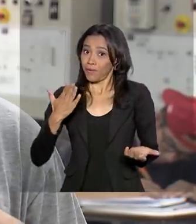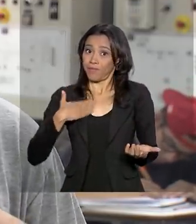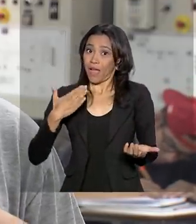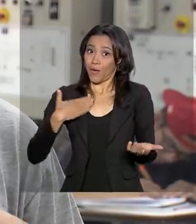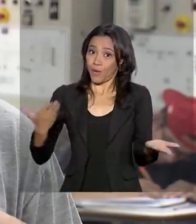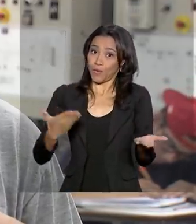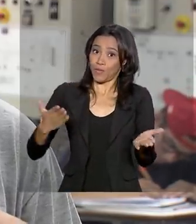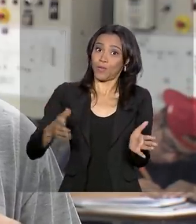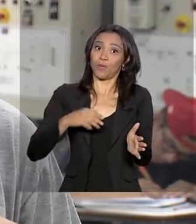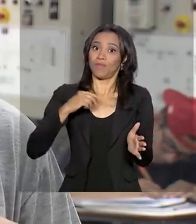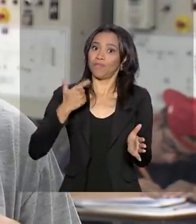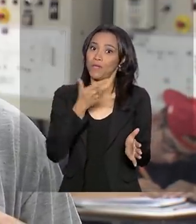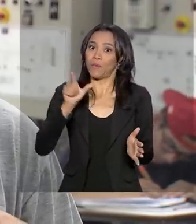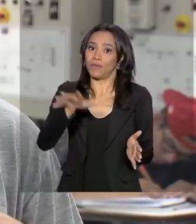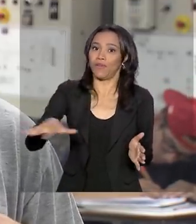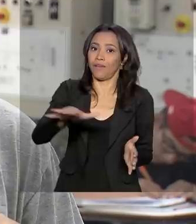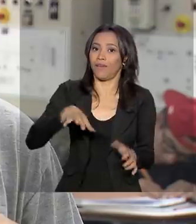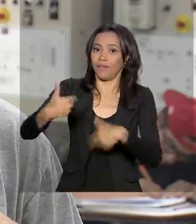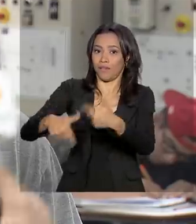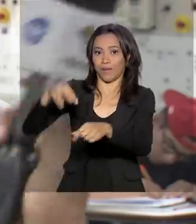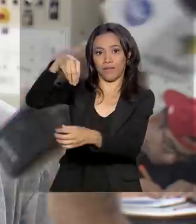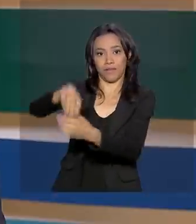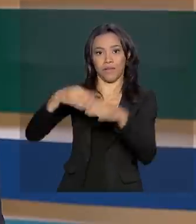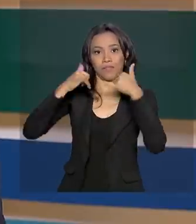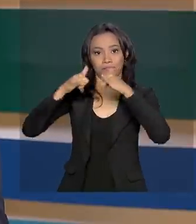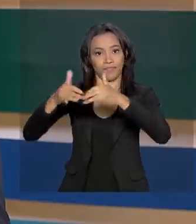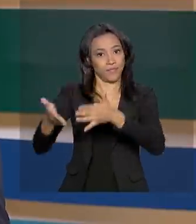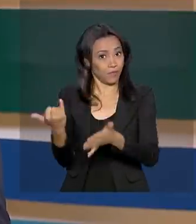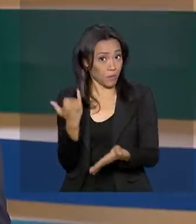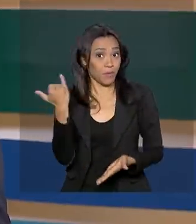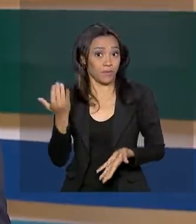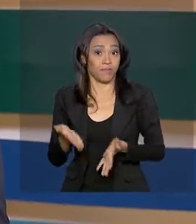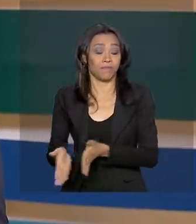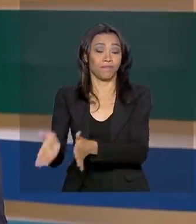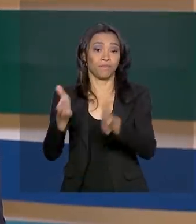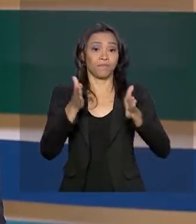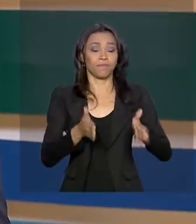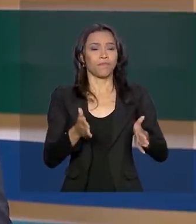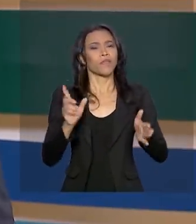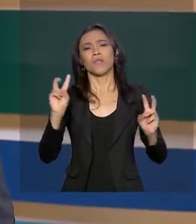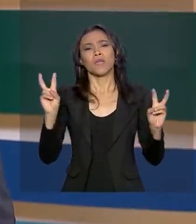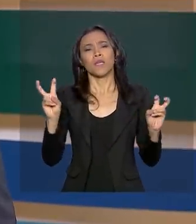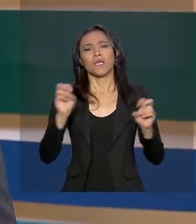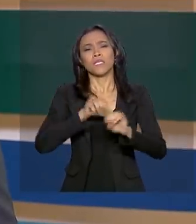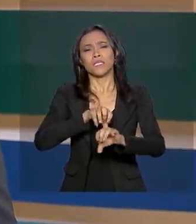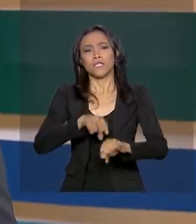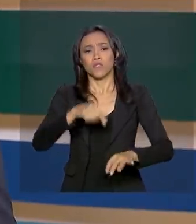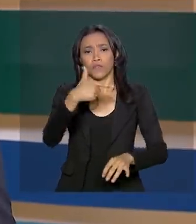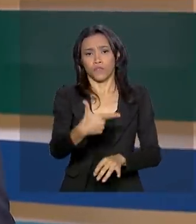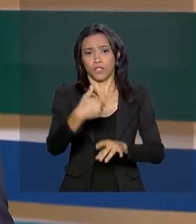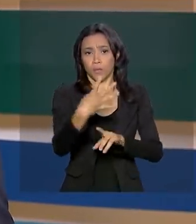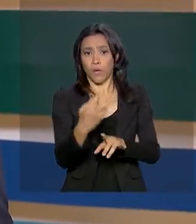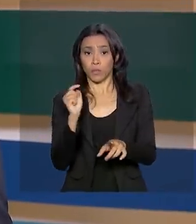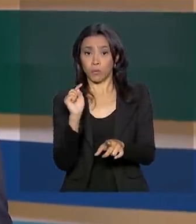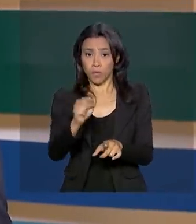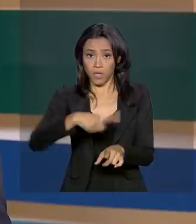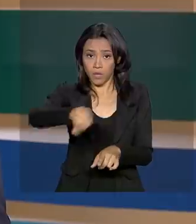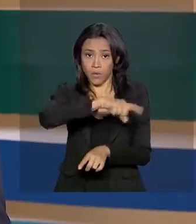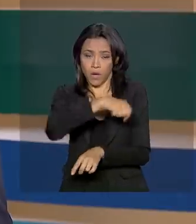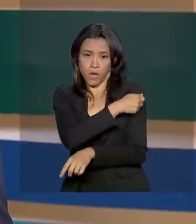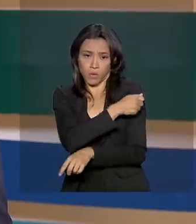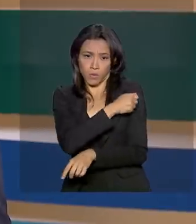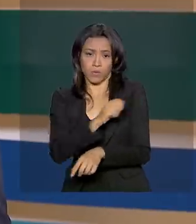eletricista. Então, isso foi muito importante. E por falar em educação, 24 mil alunos de cidades